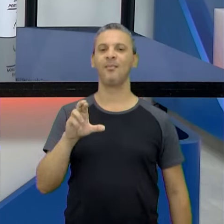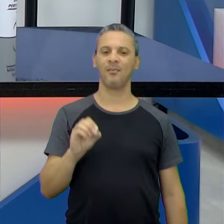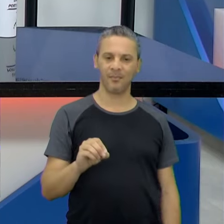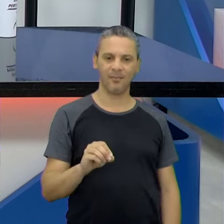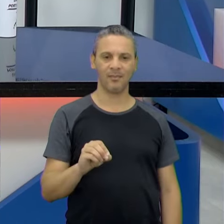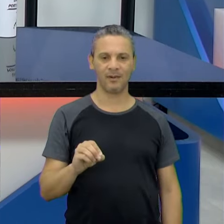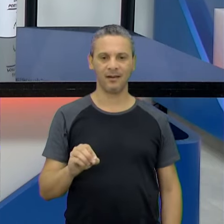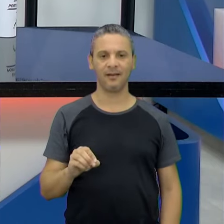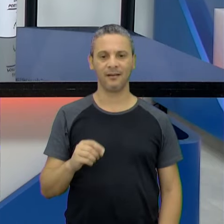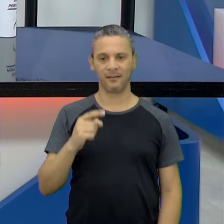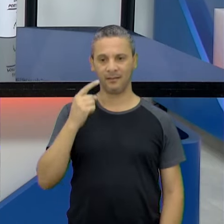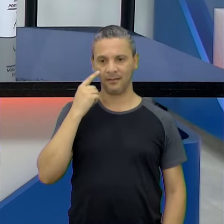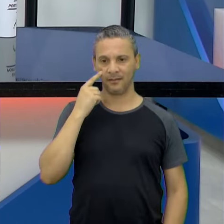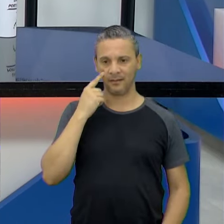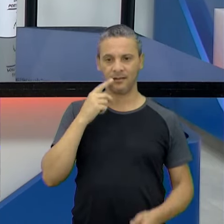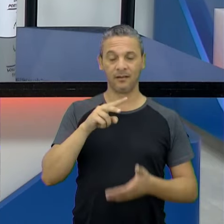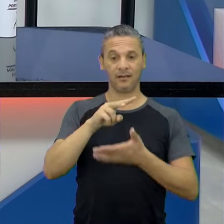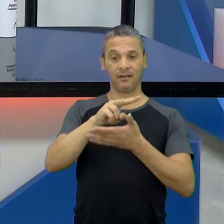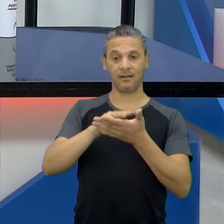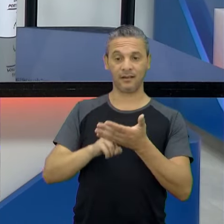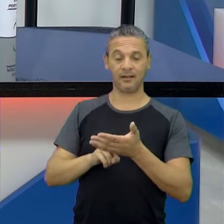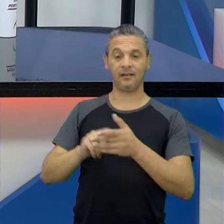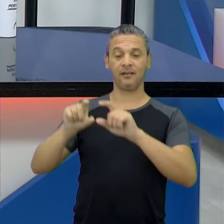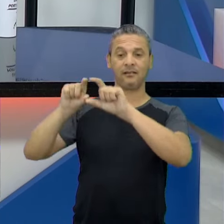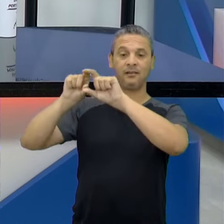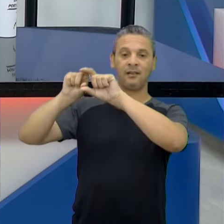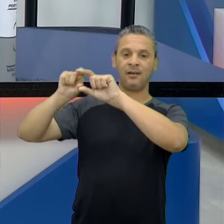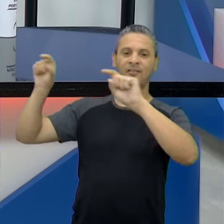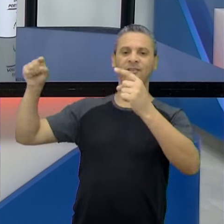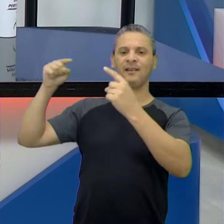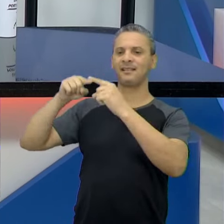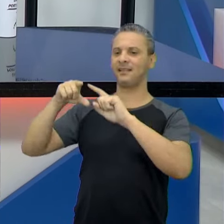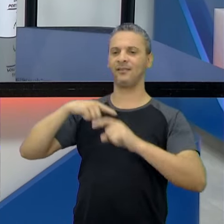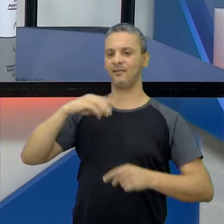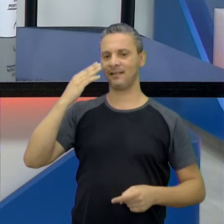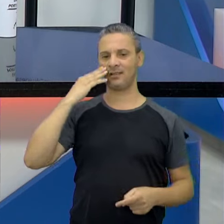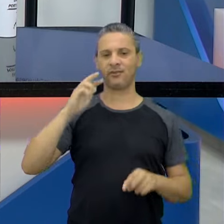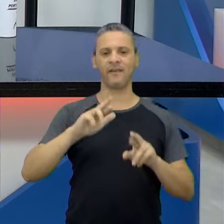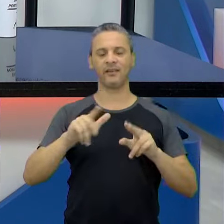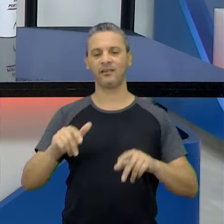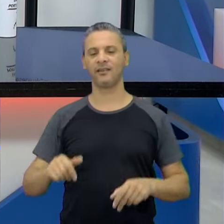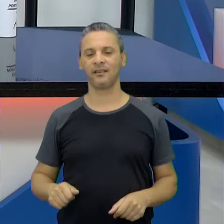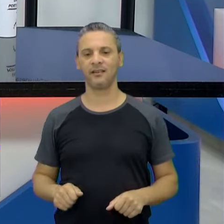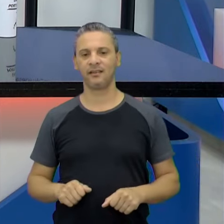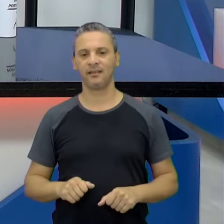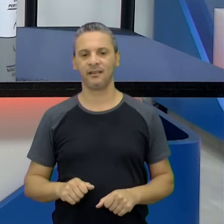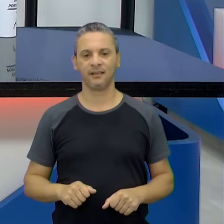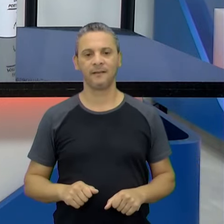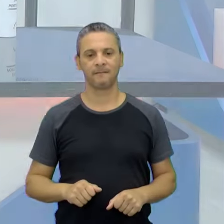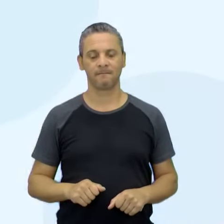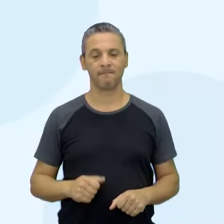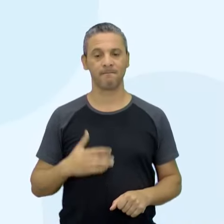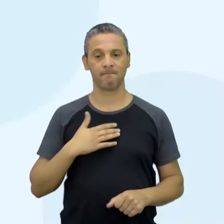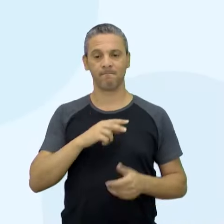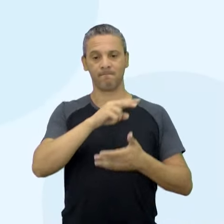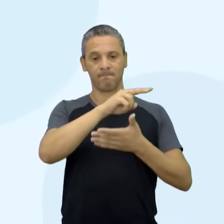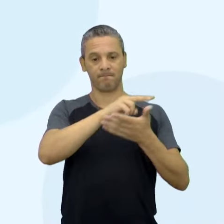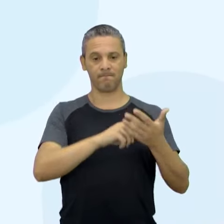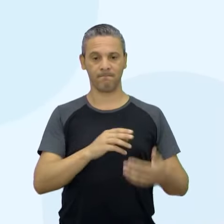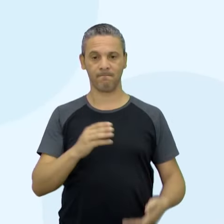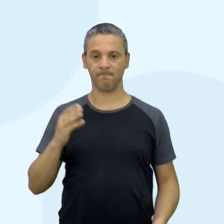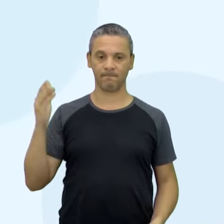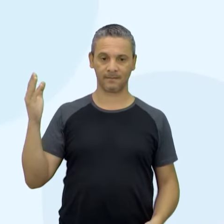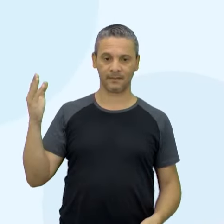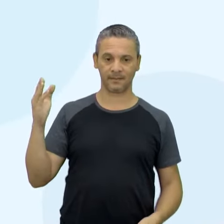cedeu aí a crônica pra mim. Você quer ler o título pra... E você faz a leitura? É um prazer. Então vamos lá. Nossa, eu vou ler uma crônica minha na televisão.